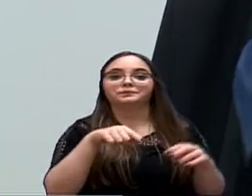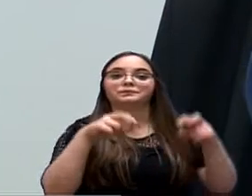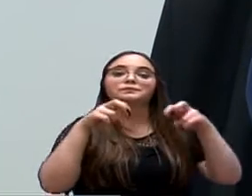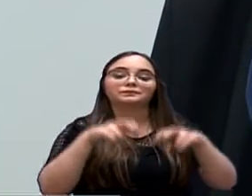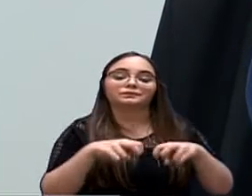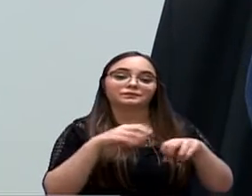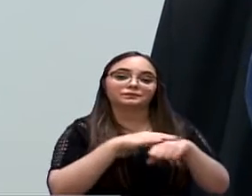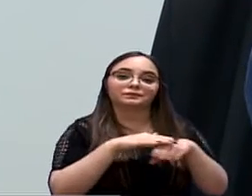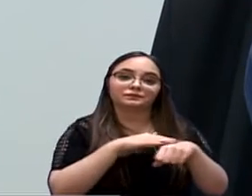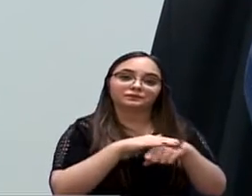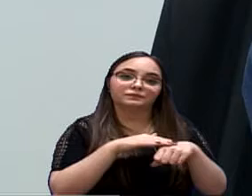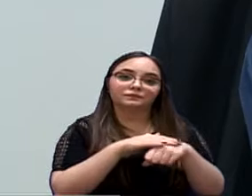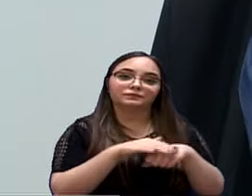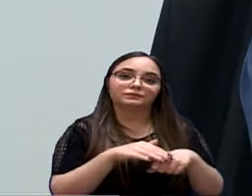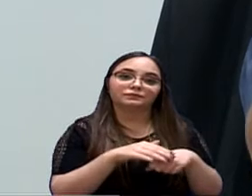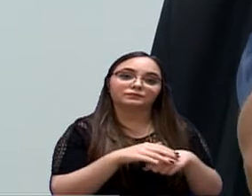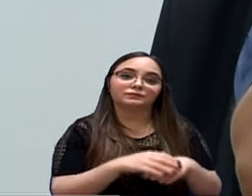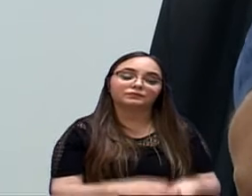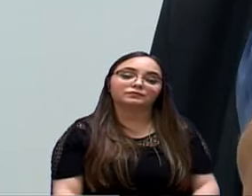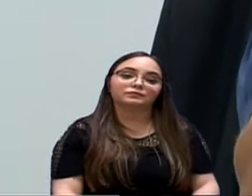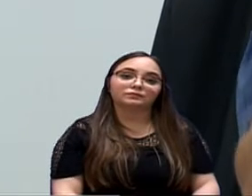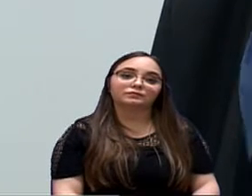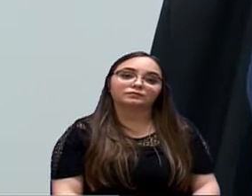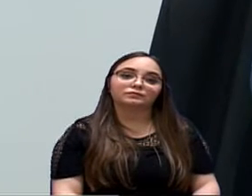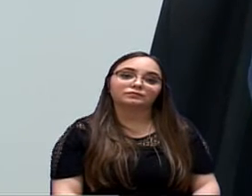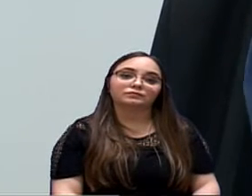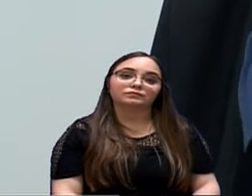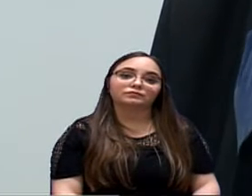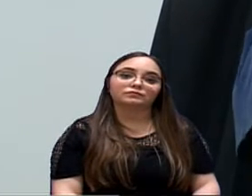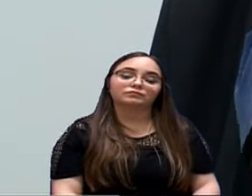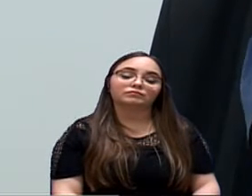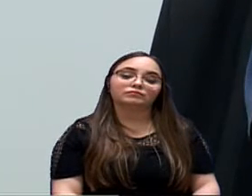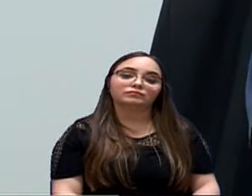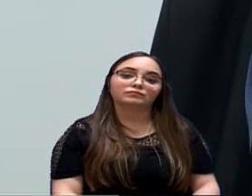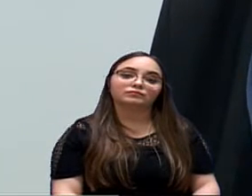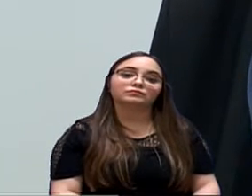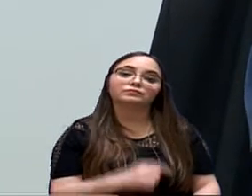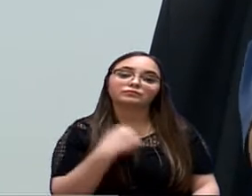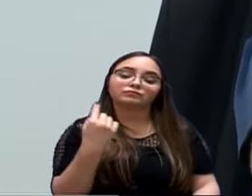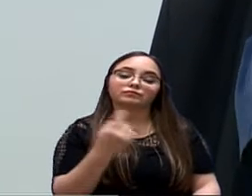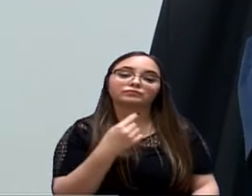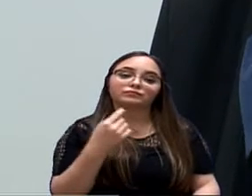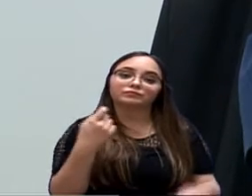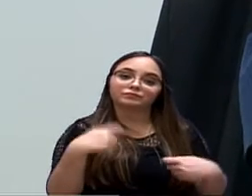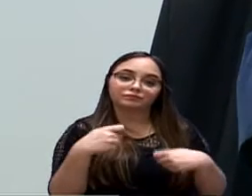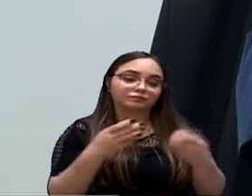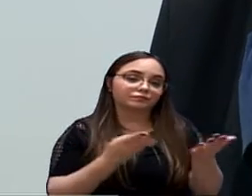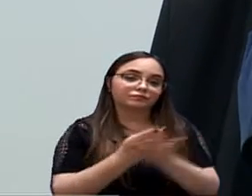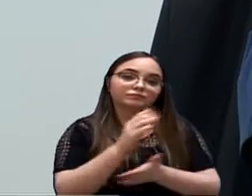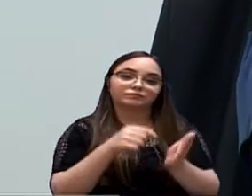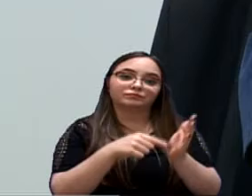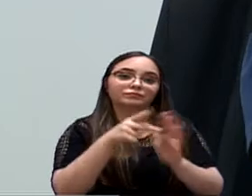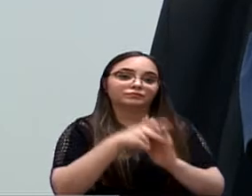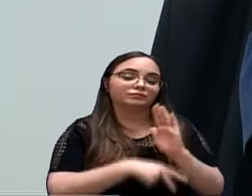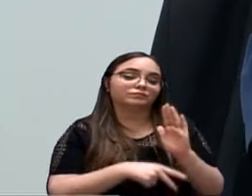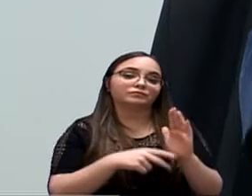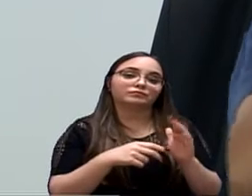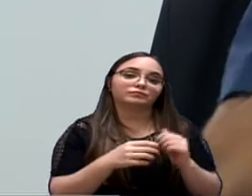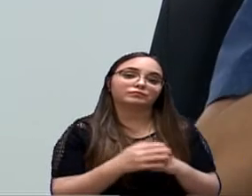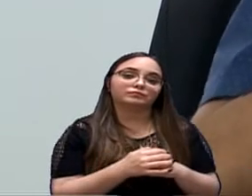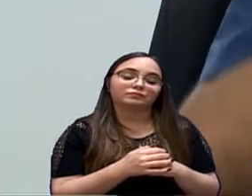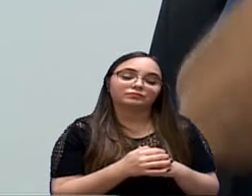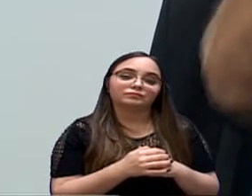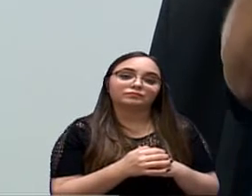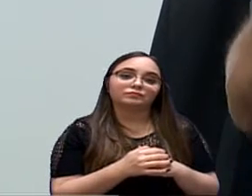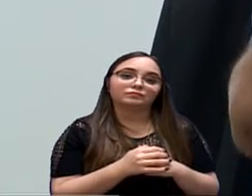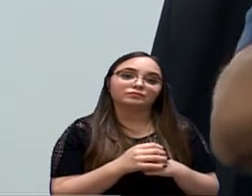substitutivo, para que nós ajuste bem o projeto e que possa aprovar esse projeto. Que vai fazer... Daqui a pouco eu saio como